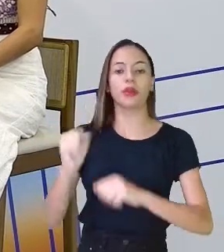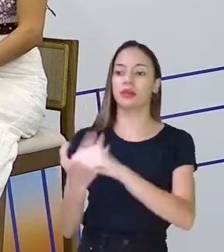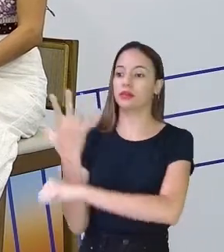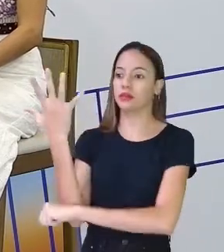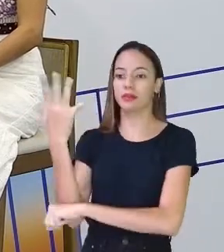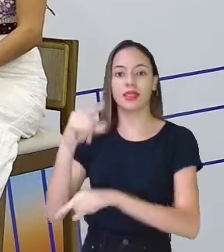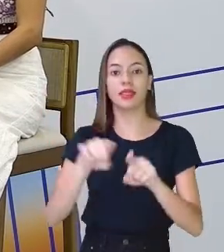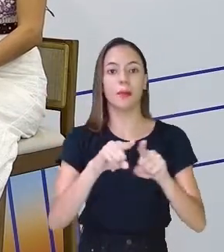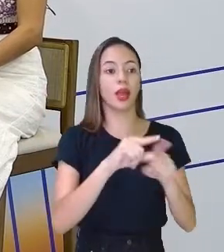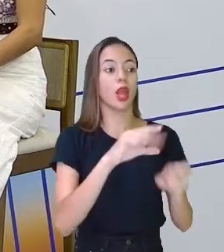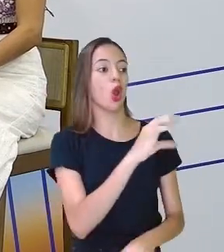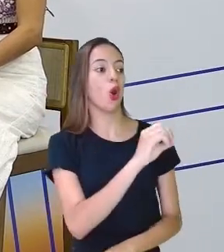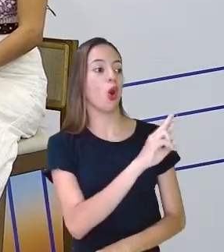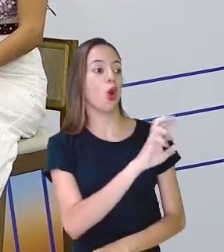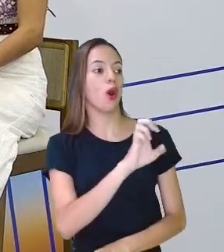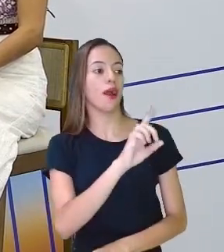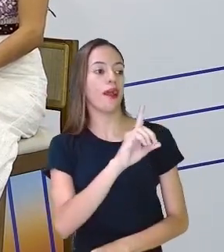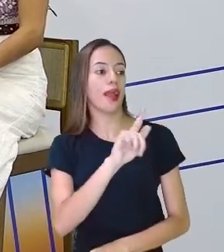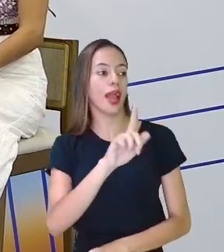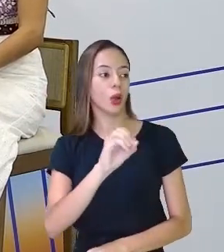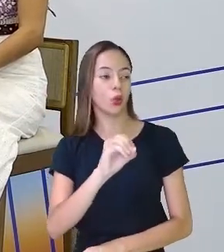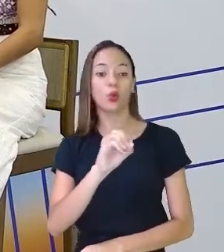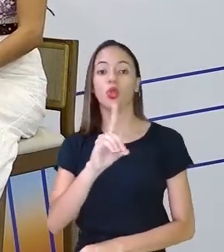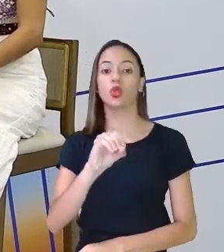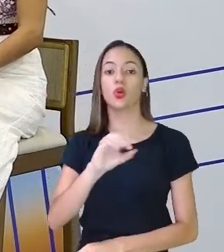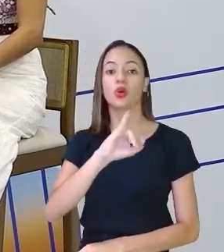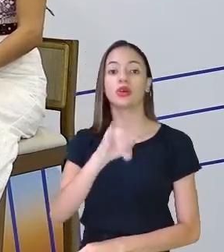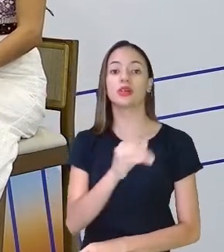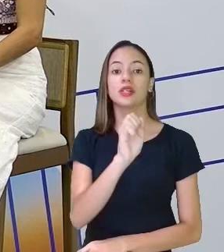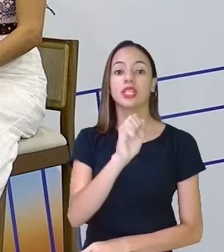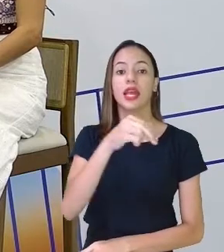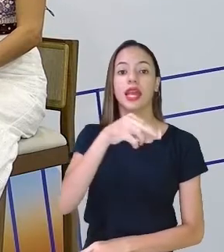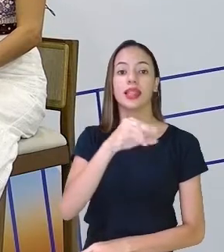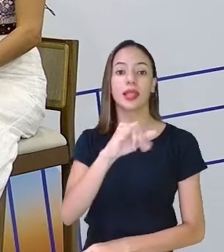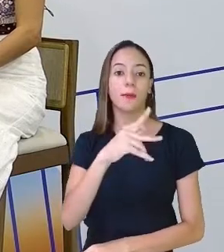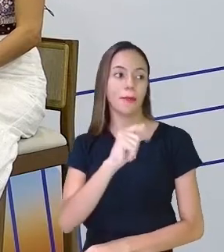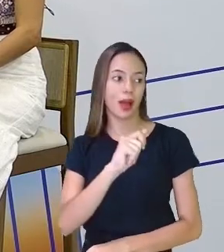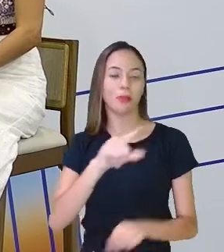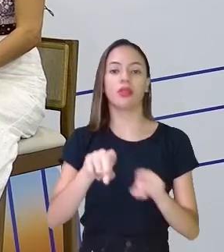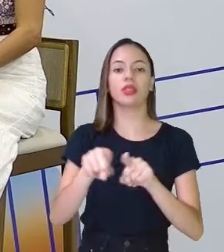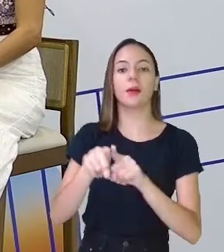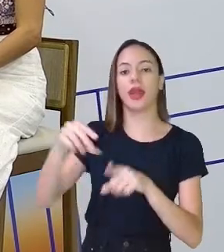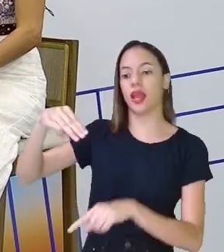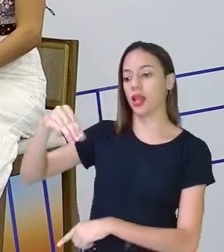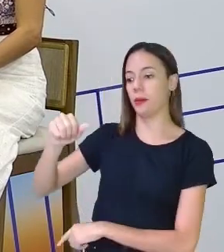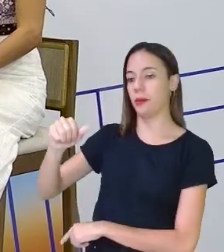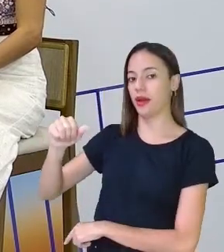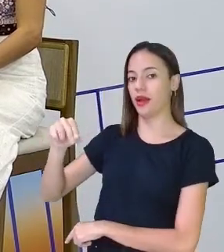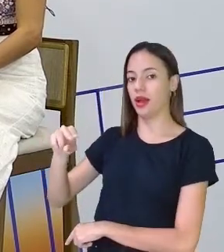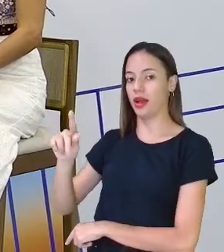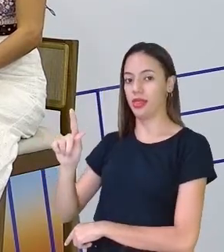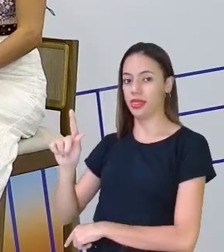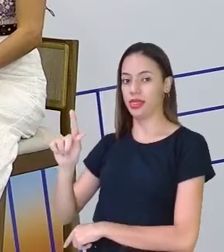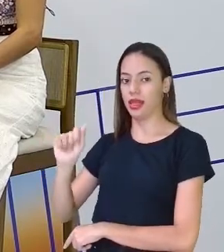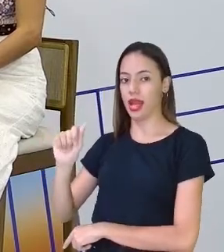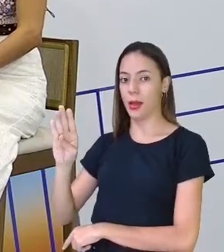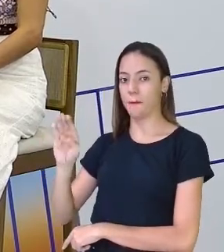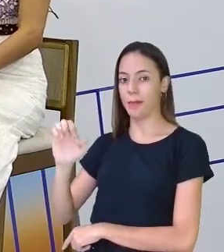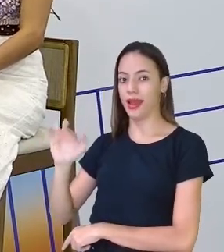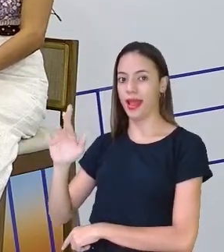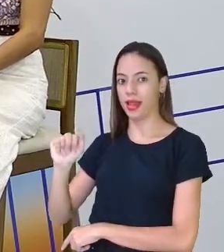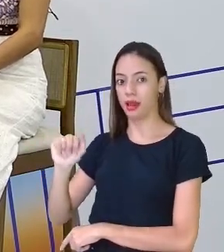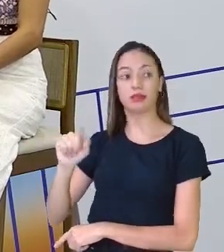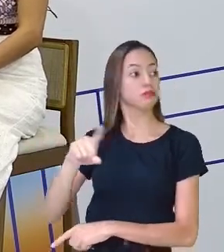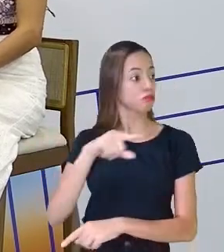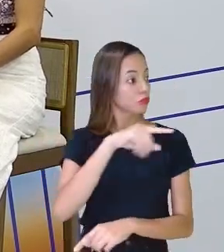Isso, Mangabeira, que é uma árvore que nasce na proximidade entre a Mata Atlântica e o mar. E todas